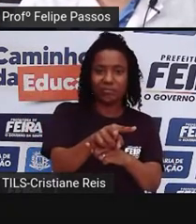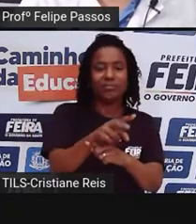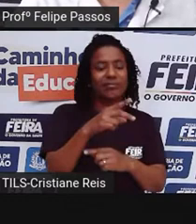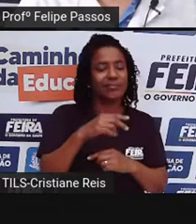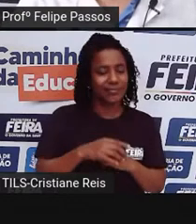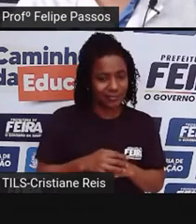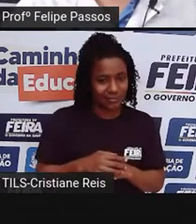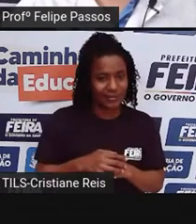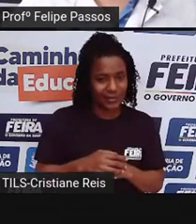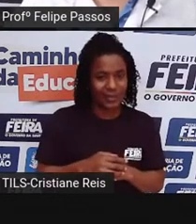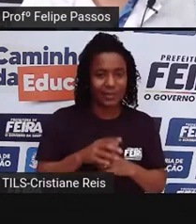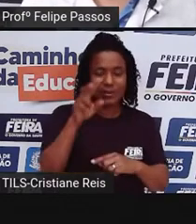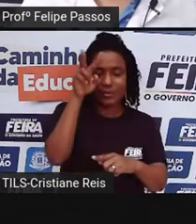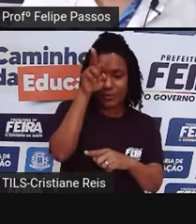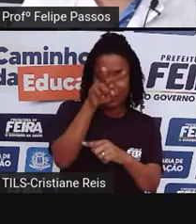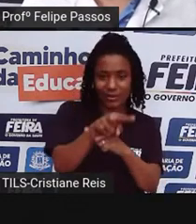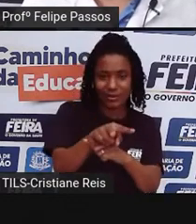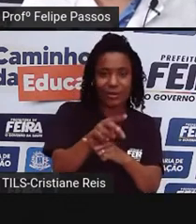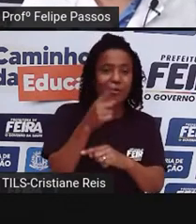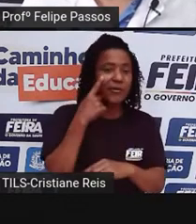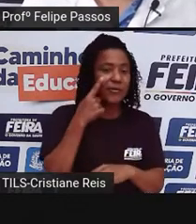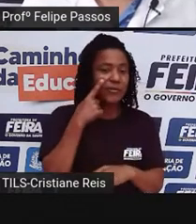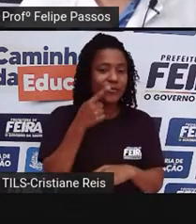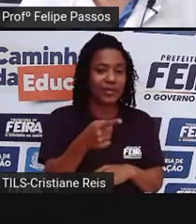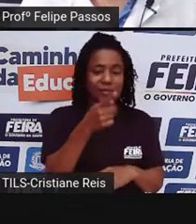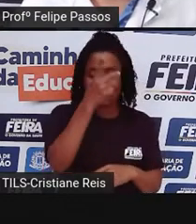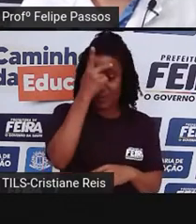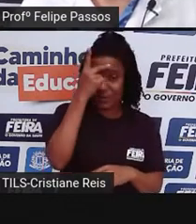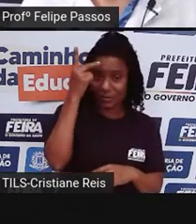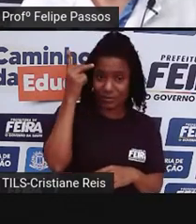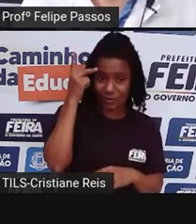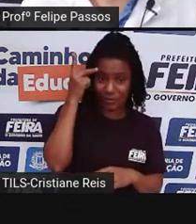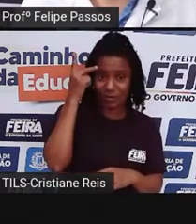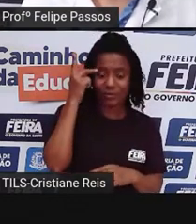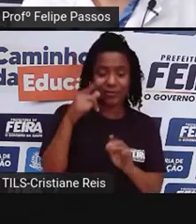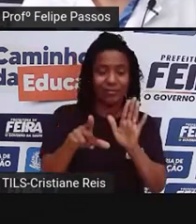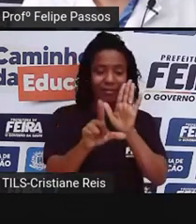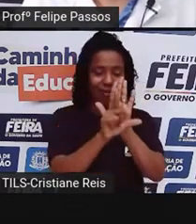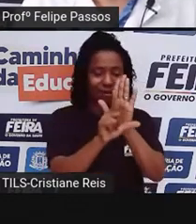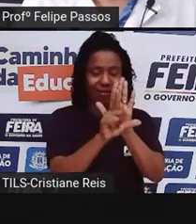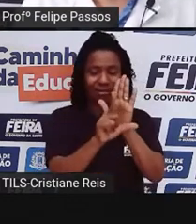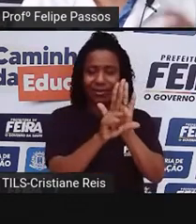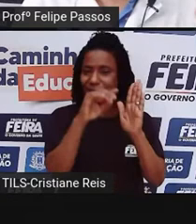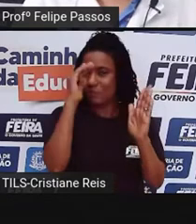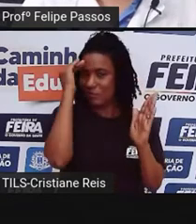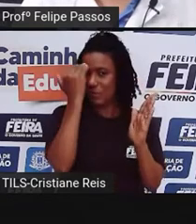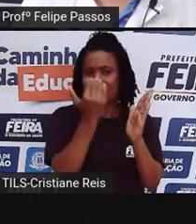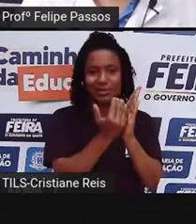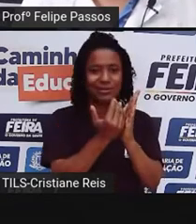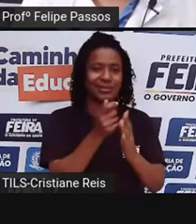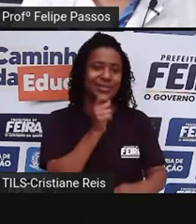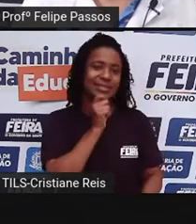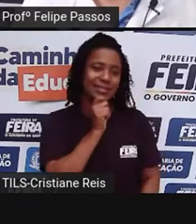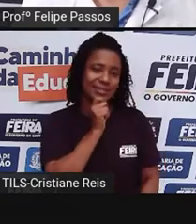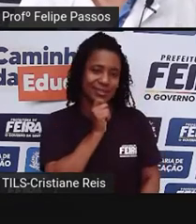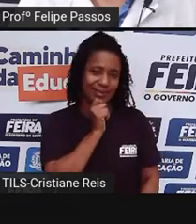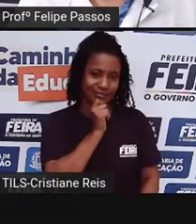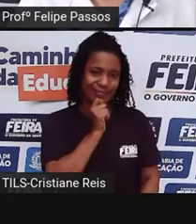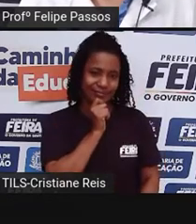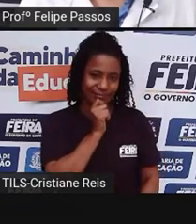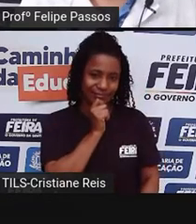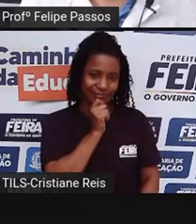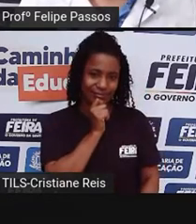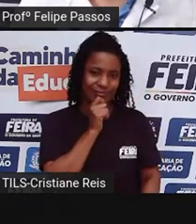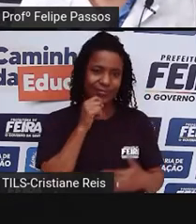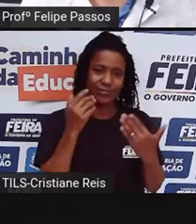Para ver se tem alguém infringindo as leis. Porque ali a pessoa, às vezes, em uma estrada, ela está entre um Estado e outro. Ela não está em